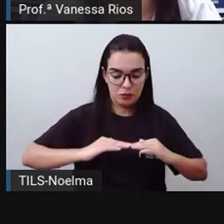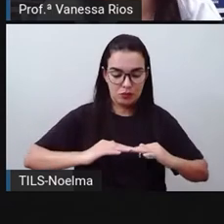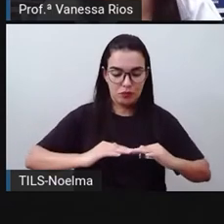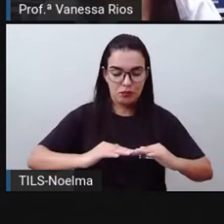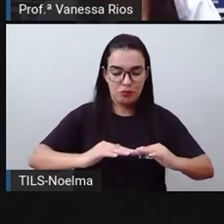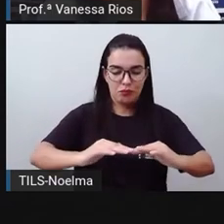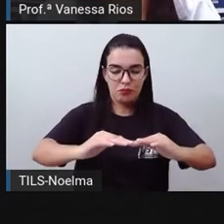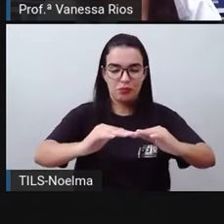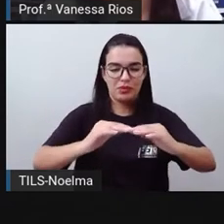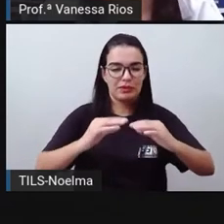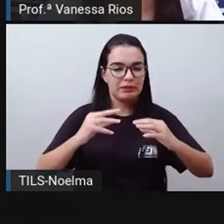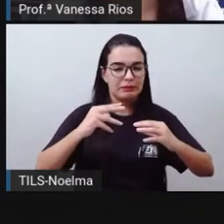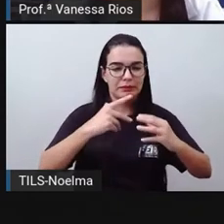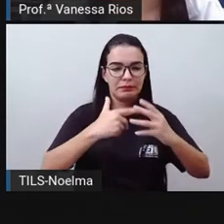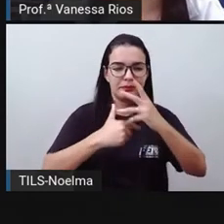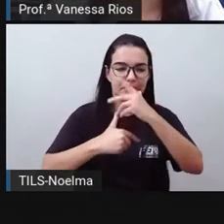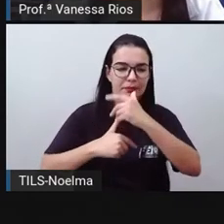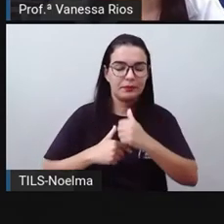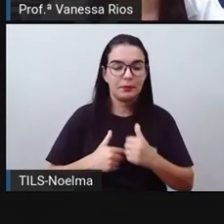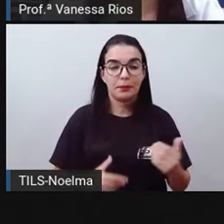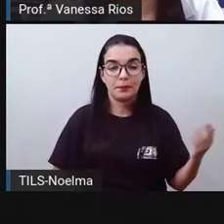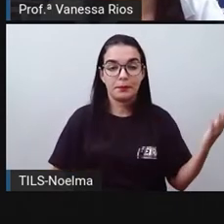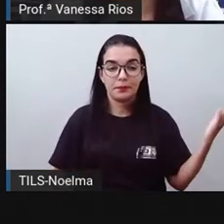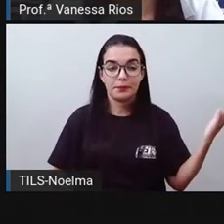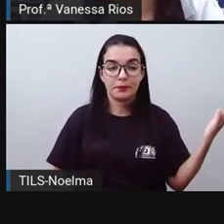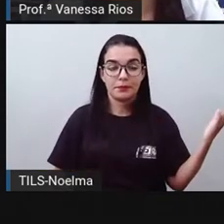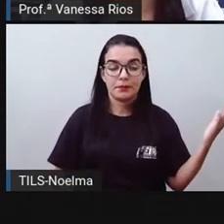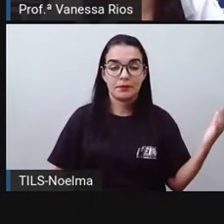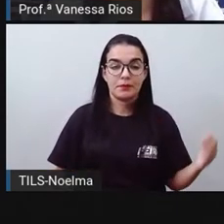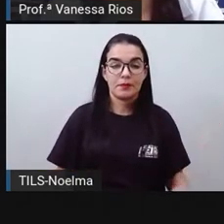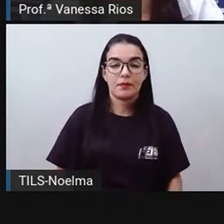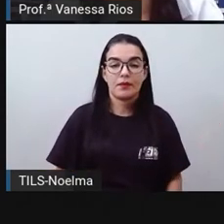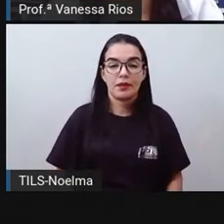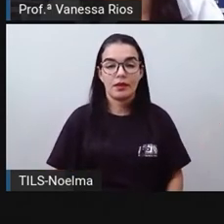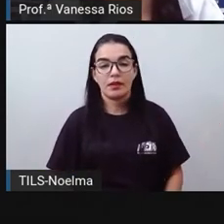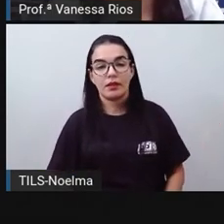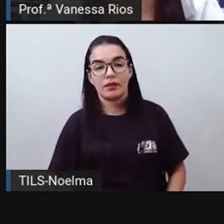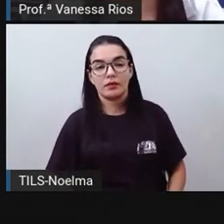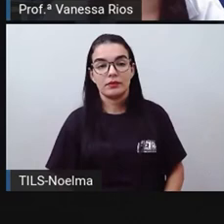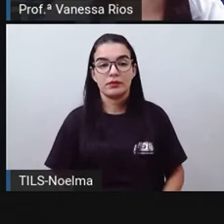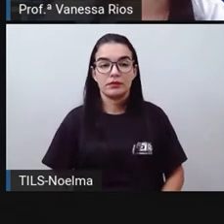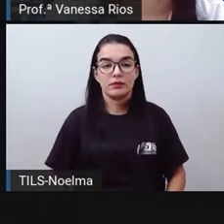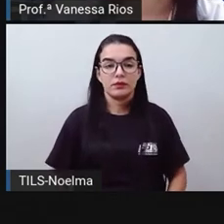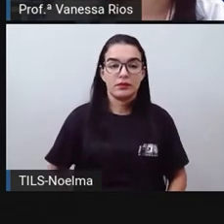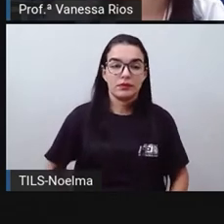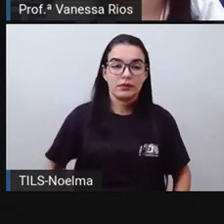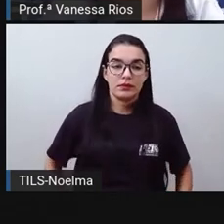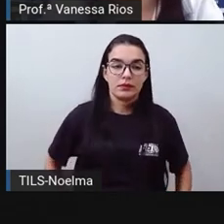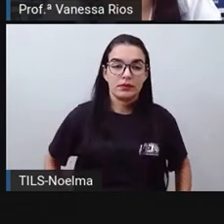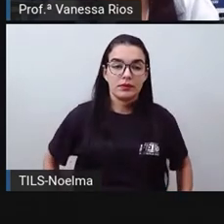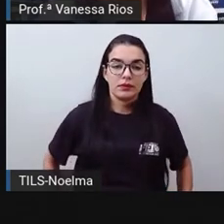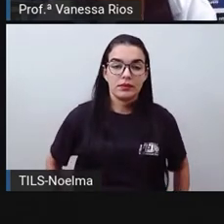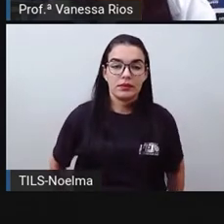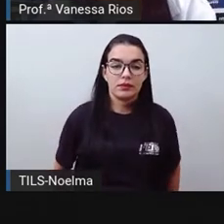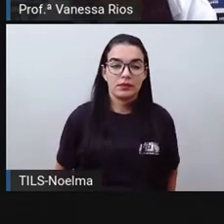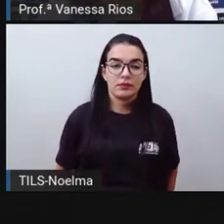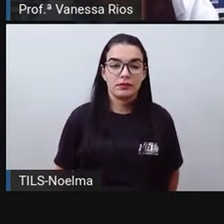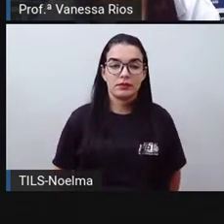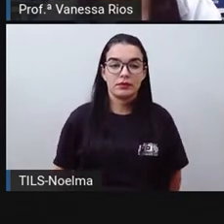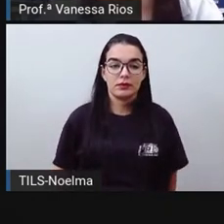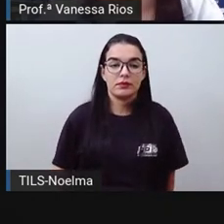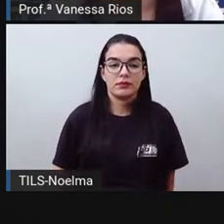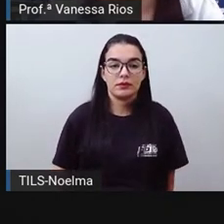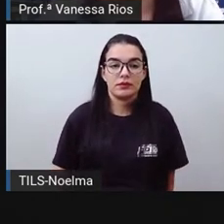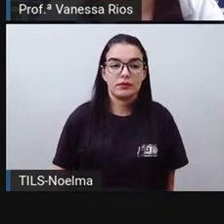cantos do nosso país. Então, vão ter aí as rodovias, né? As estradas asfaltadas, pavimentadas, mas tem estradas de